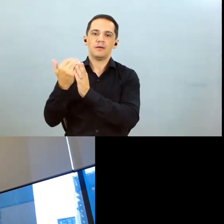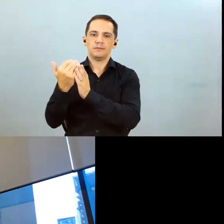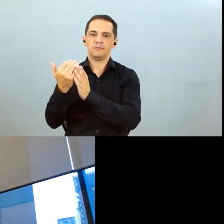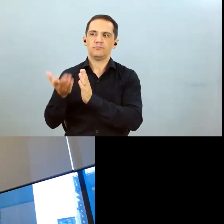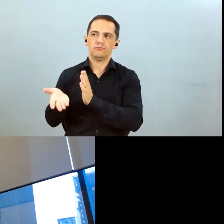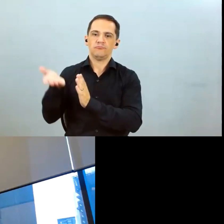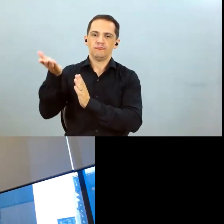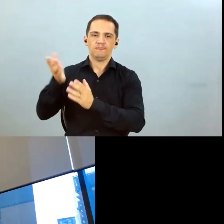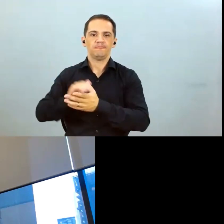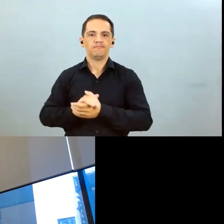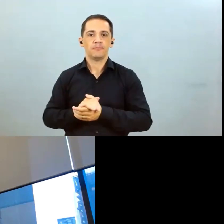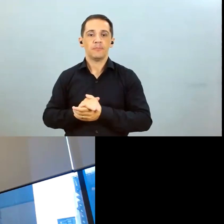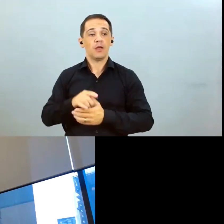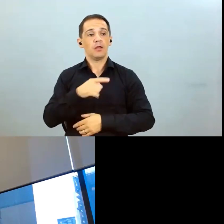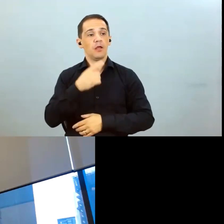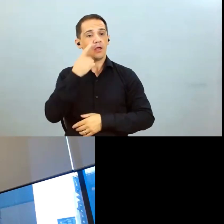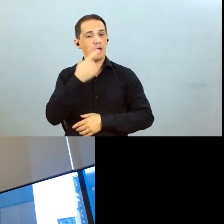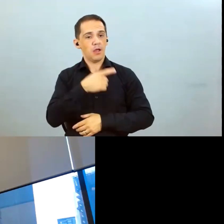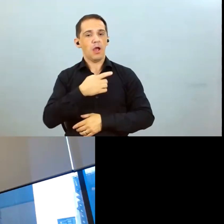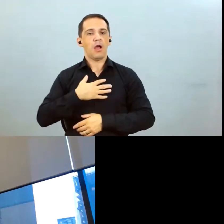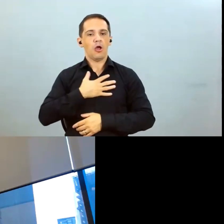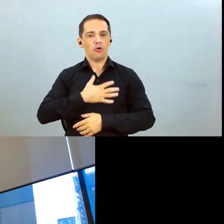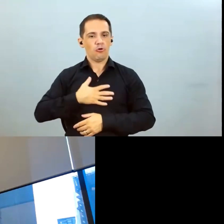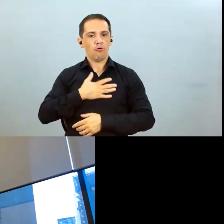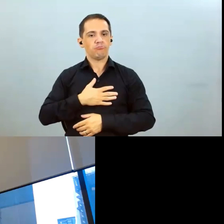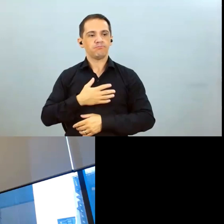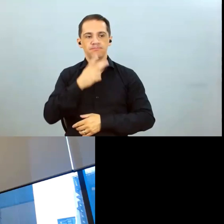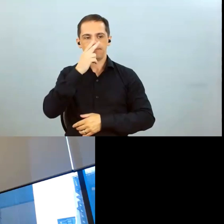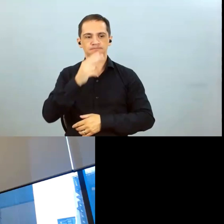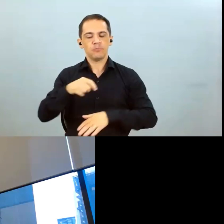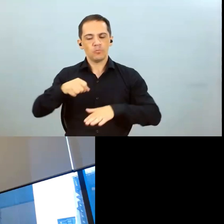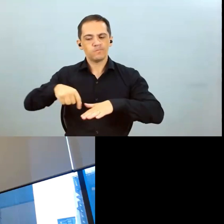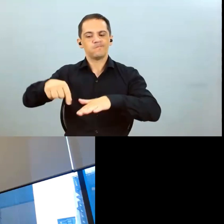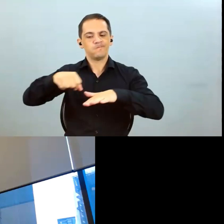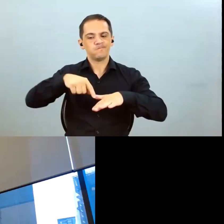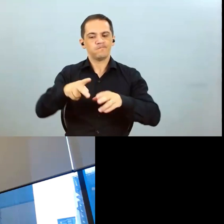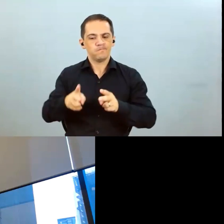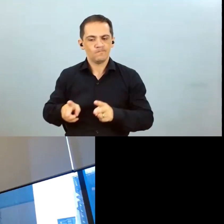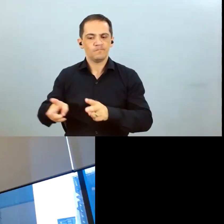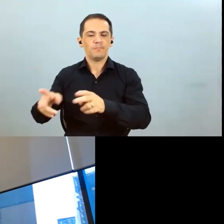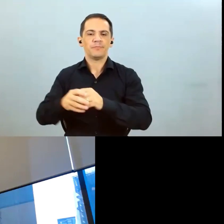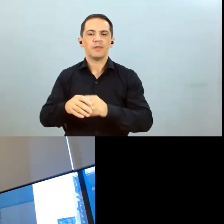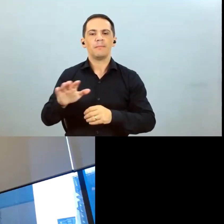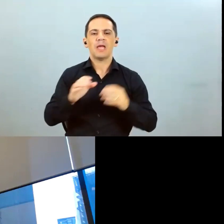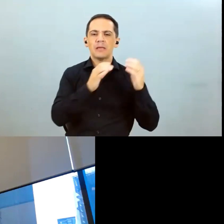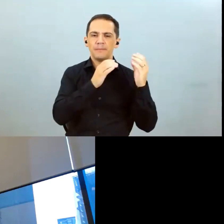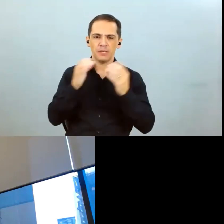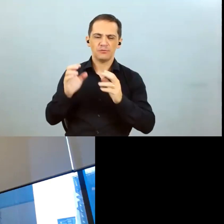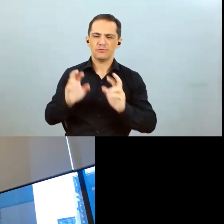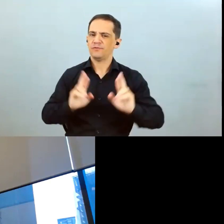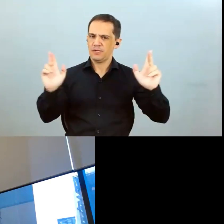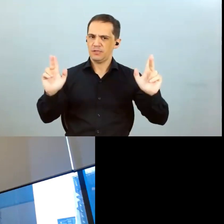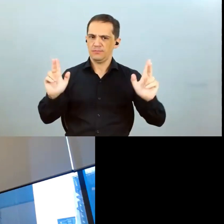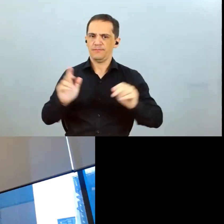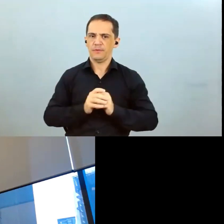motiva o produtor a manter a área plantada o milho segundo a safra tem uma especificidade historicamente o Brasil sempre